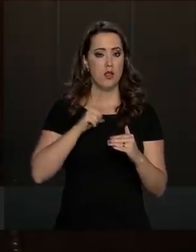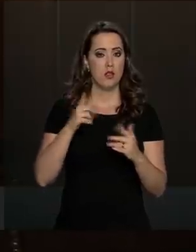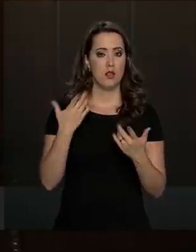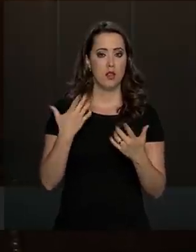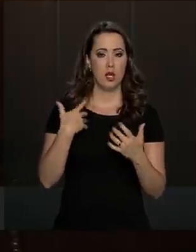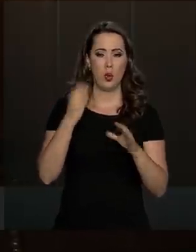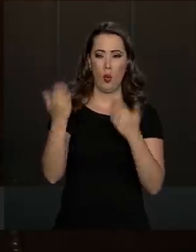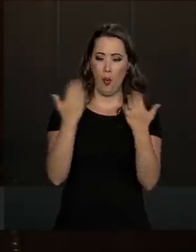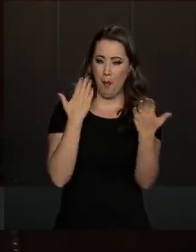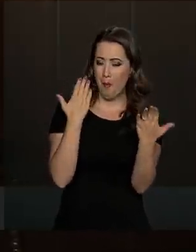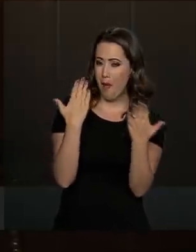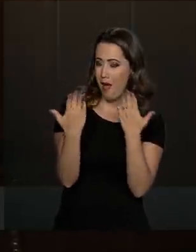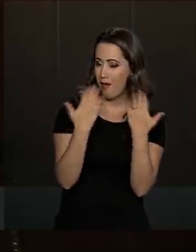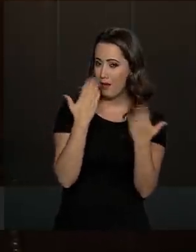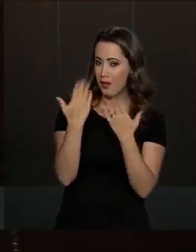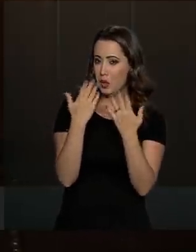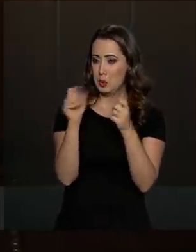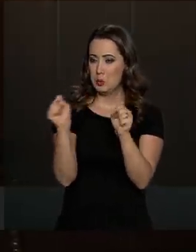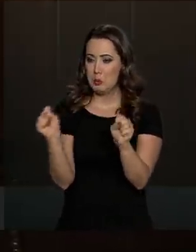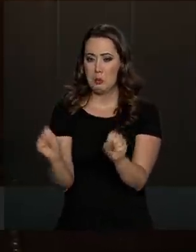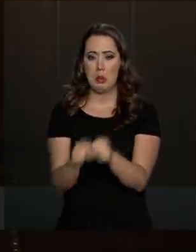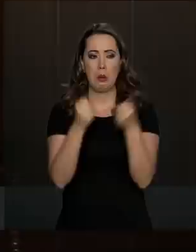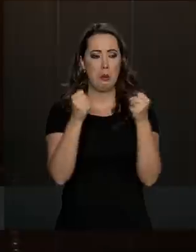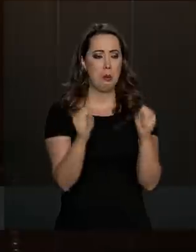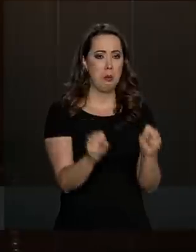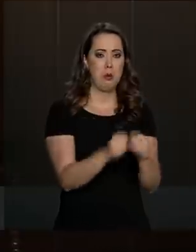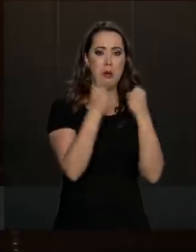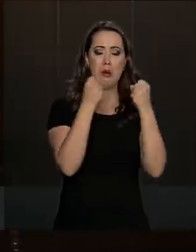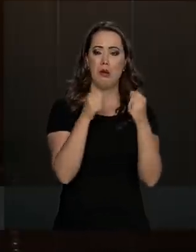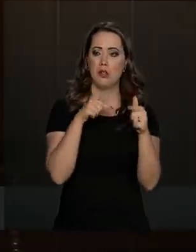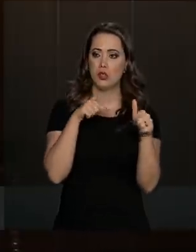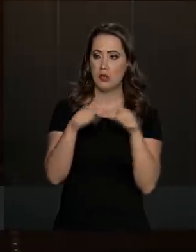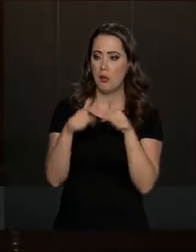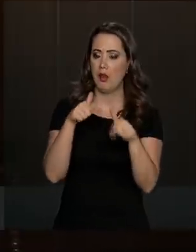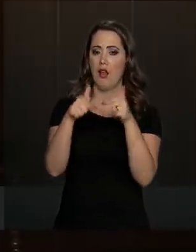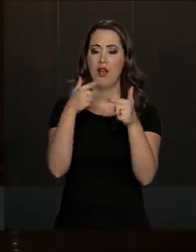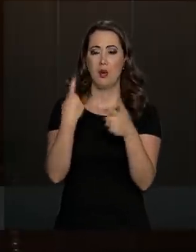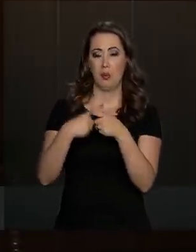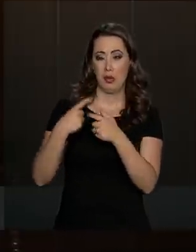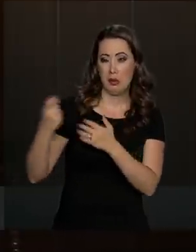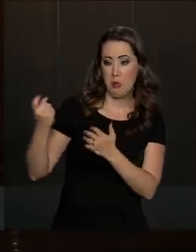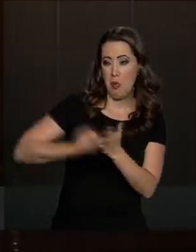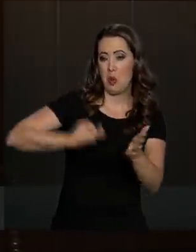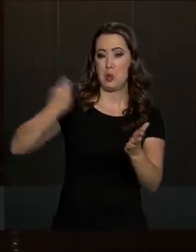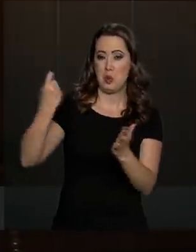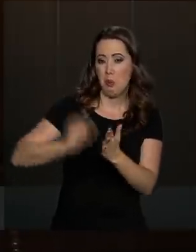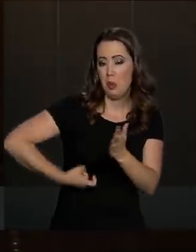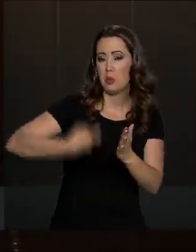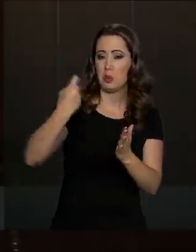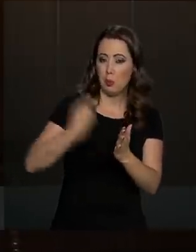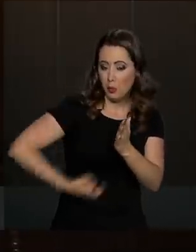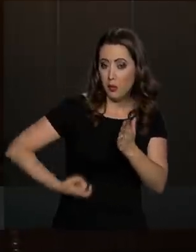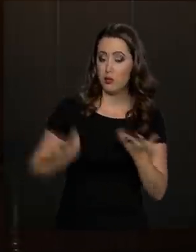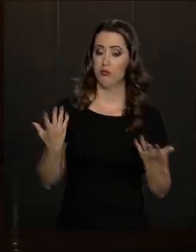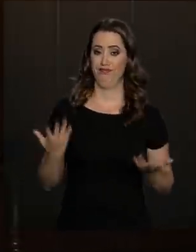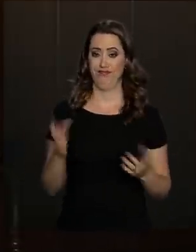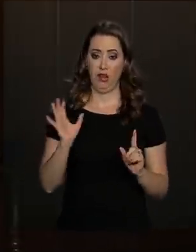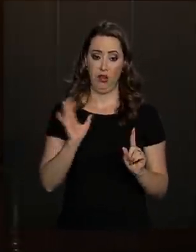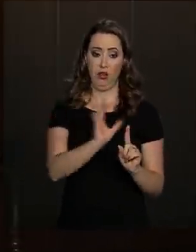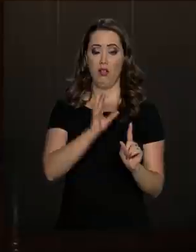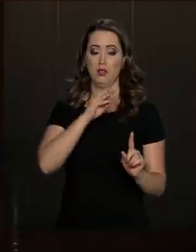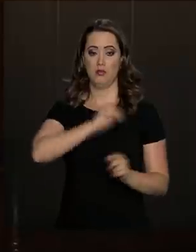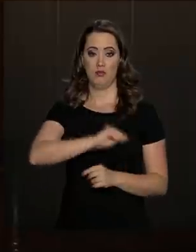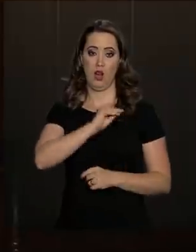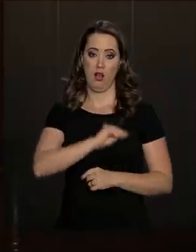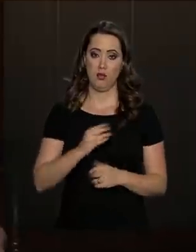de destruição em massa de empregos pela forma inadequada de financiamento, porque os encargos trabalhistas incidem sobre a folha de